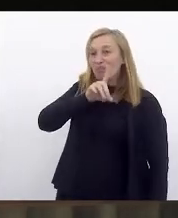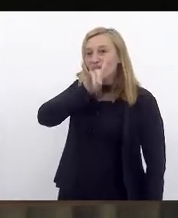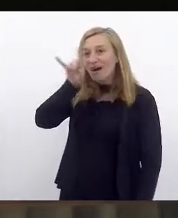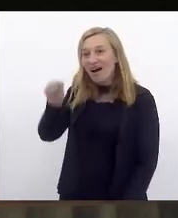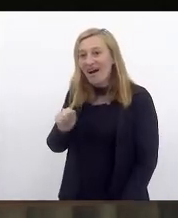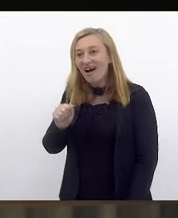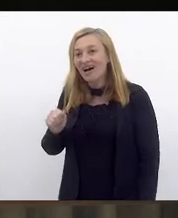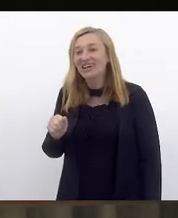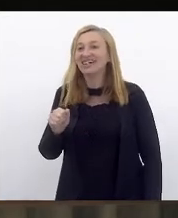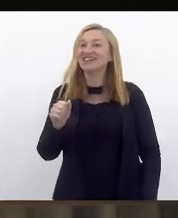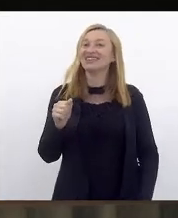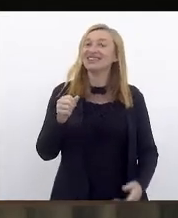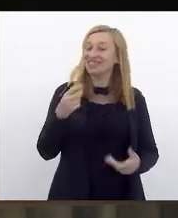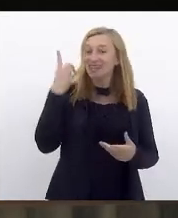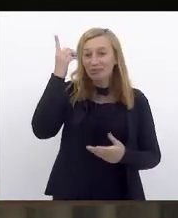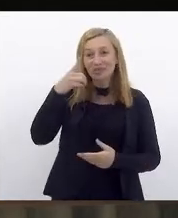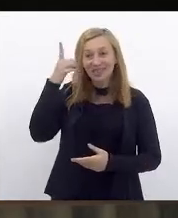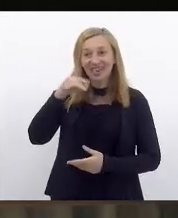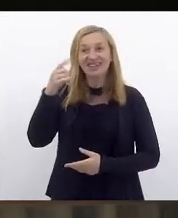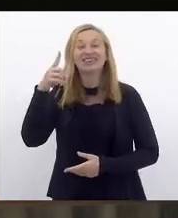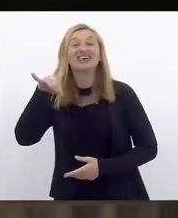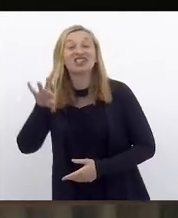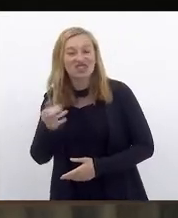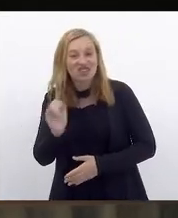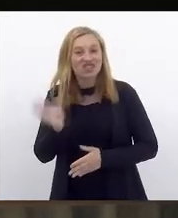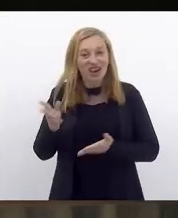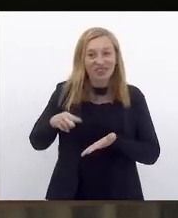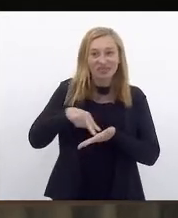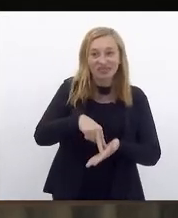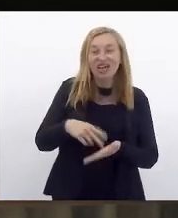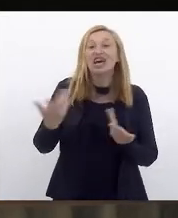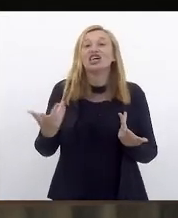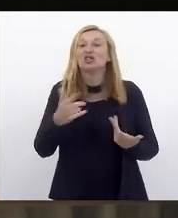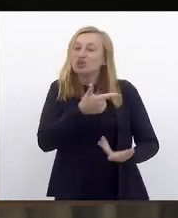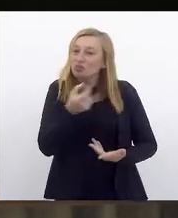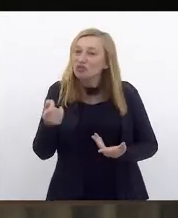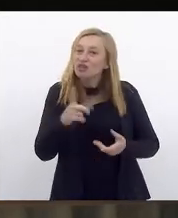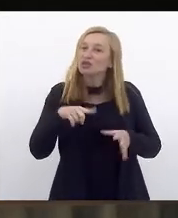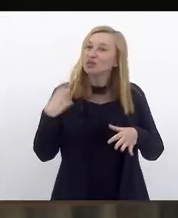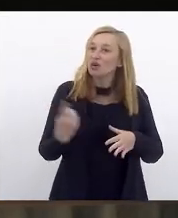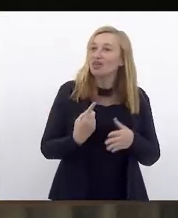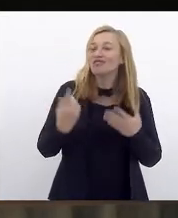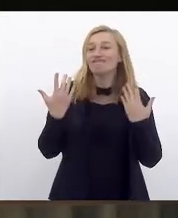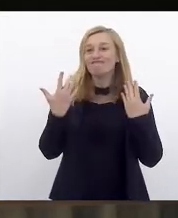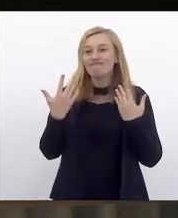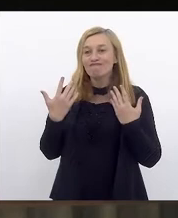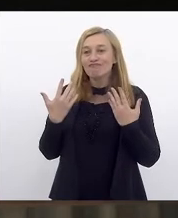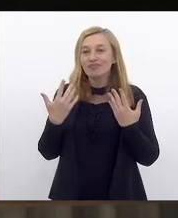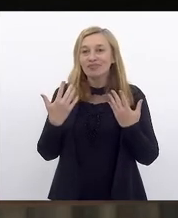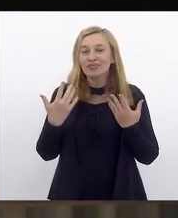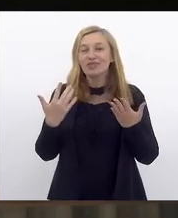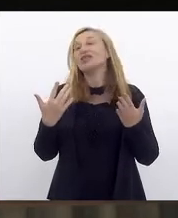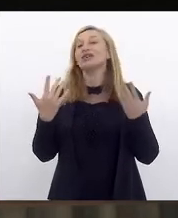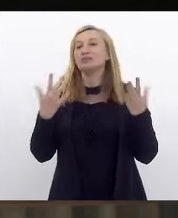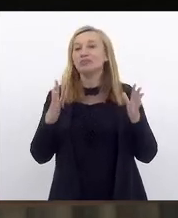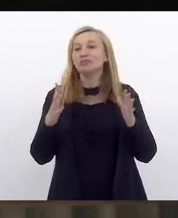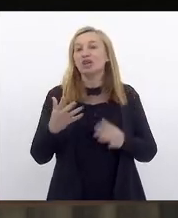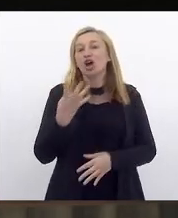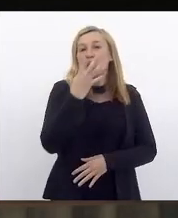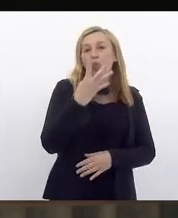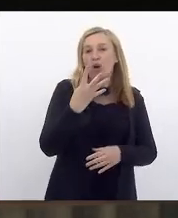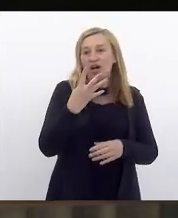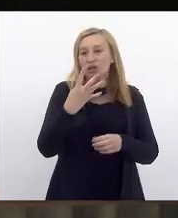Baltazar até levantou. Estamos tão igual. Em 2020 nós celebramos quatro décadas desse movimento